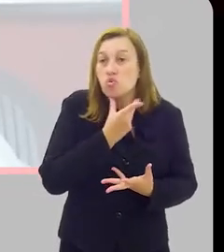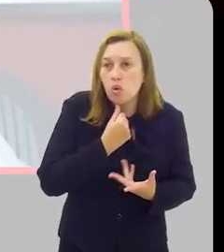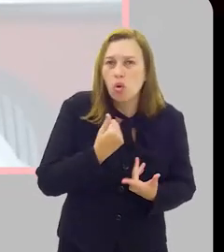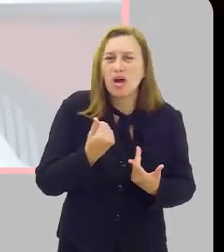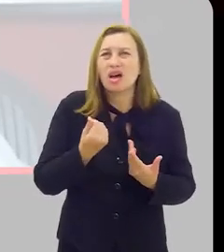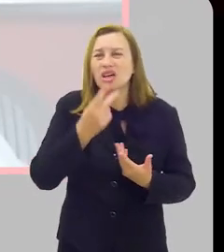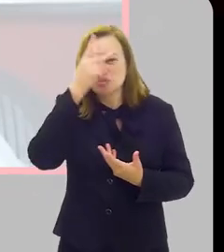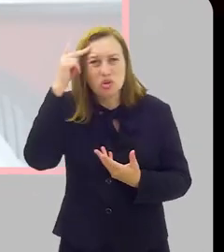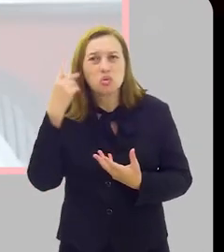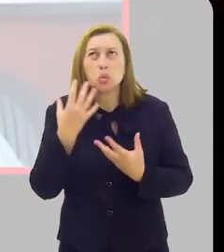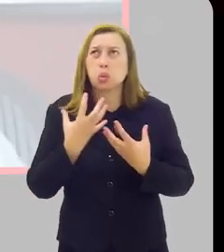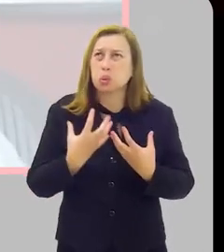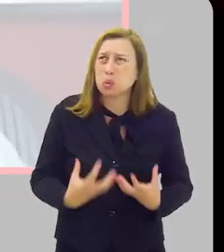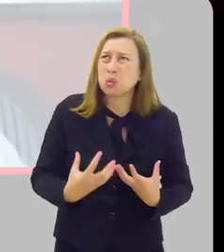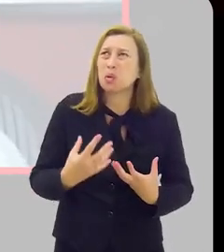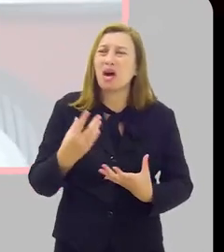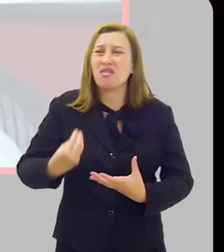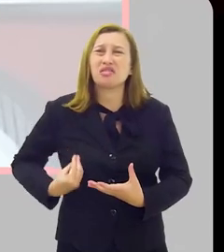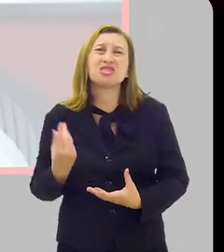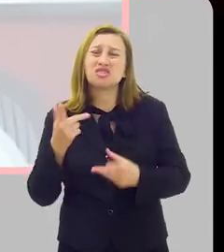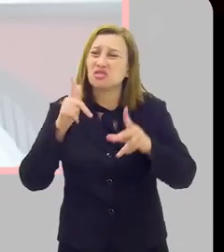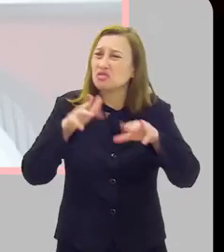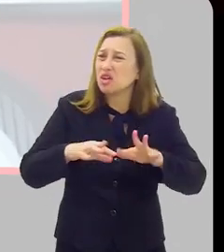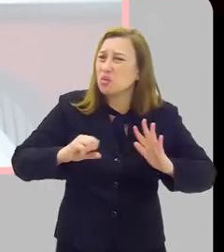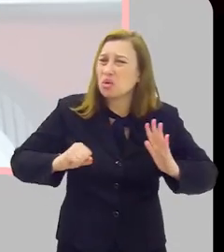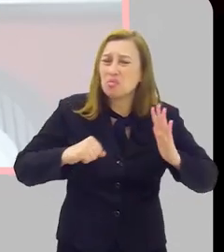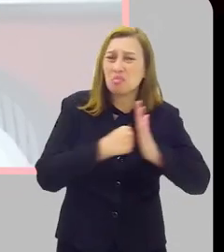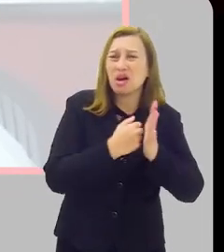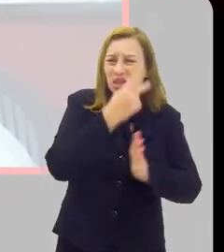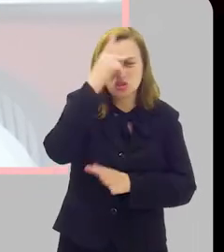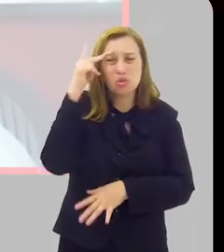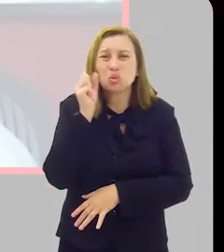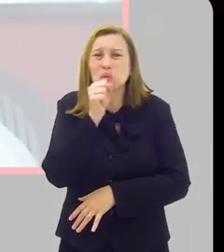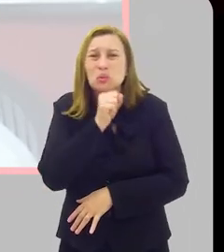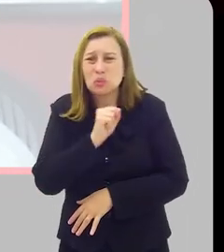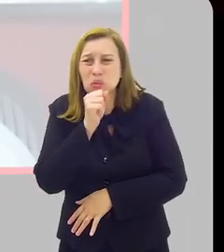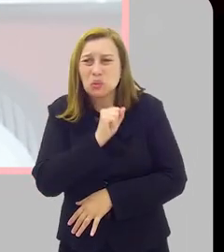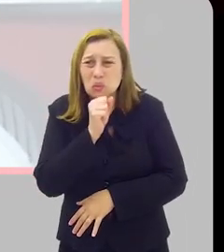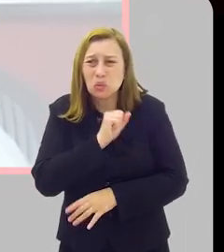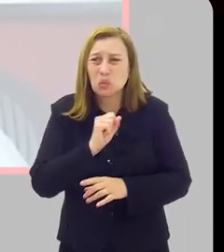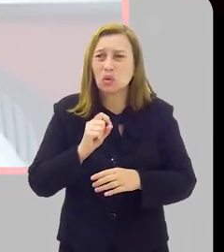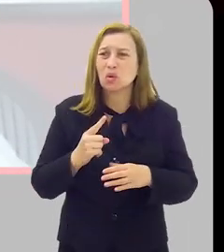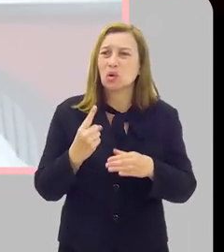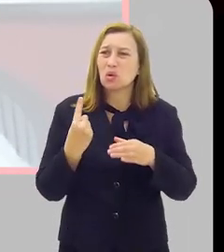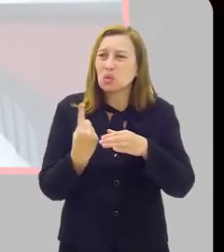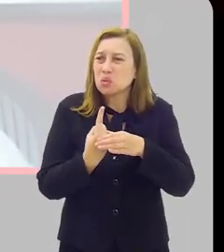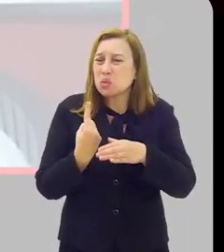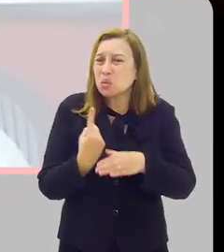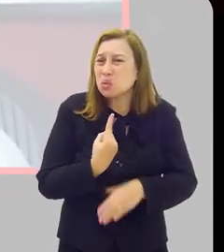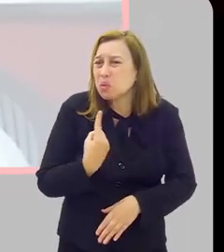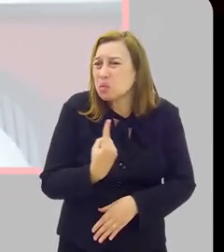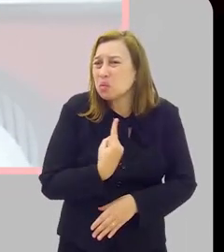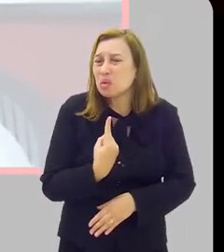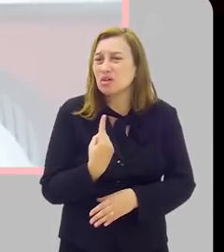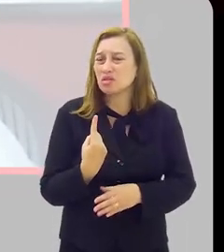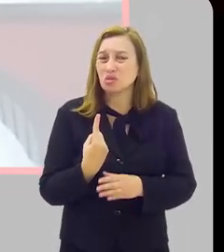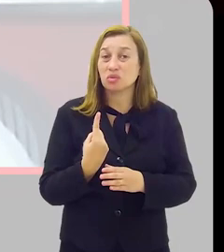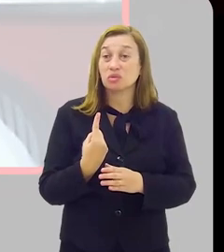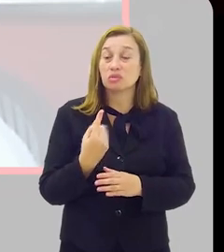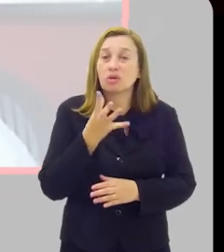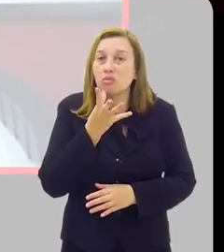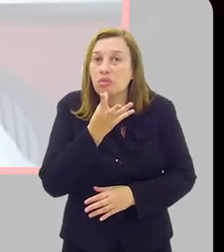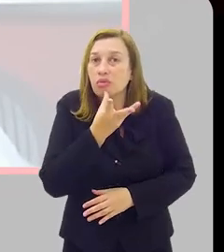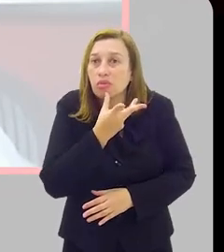diferente. Sobretudo o impacto sobre as pessoas mais idosas, o isolamento compulsório tão